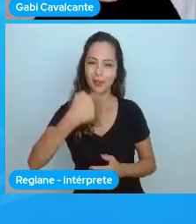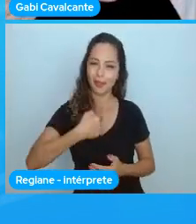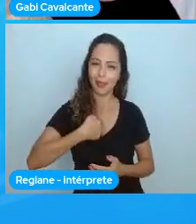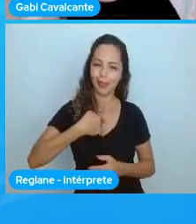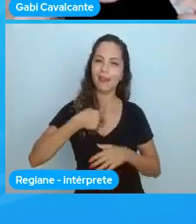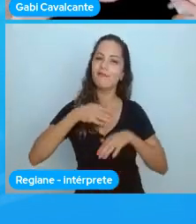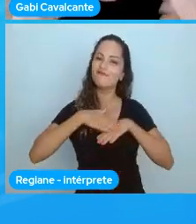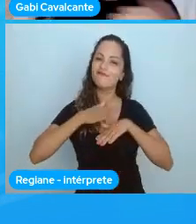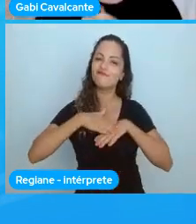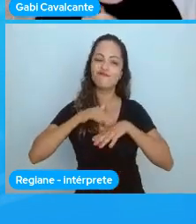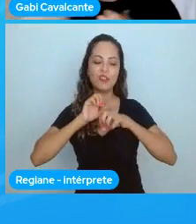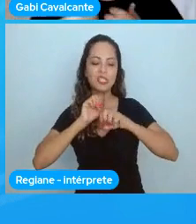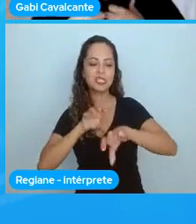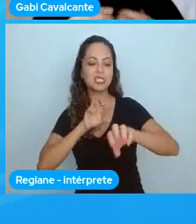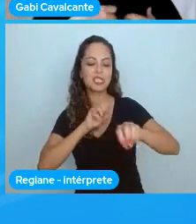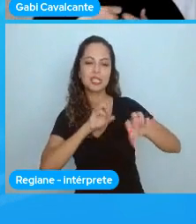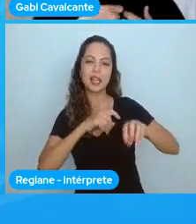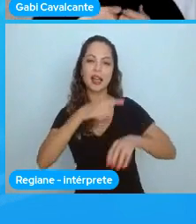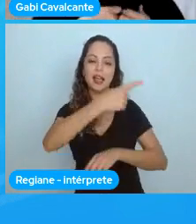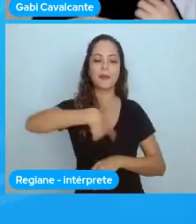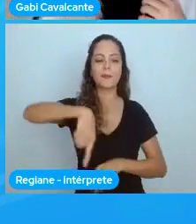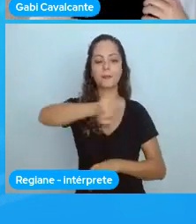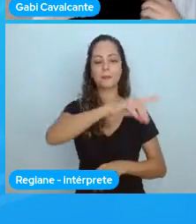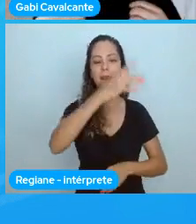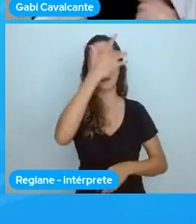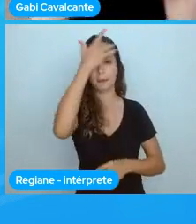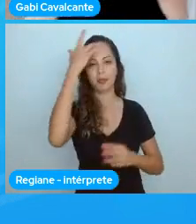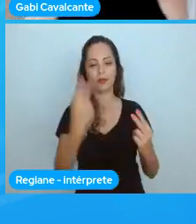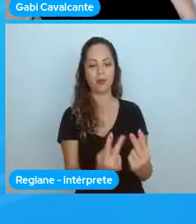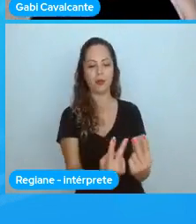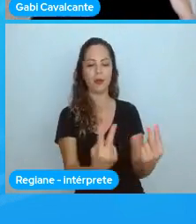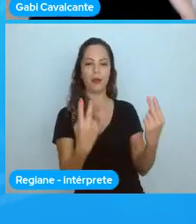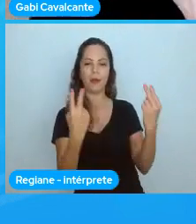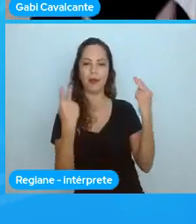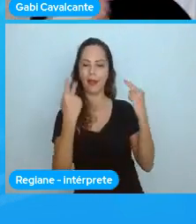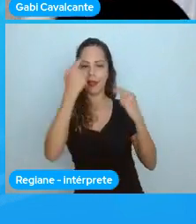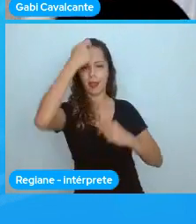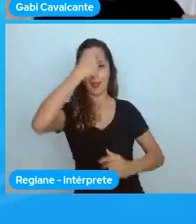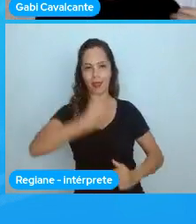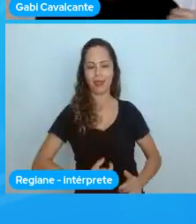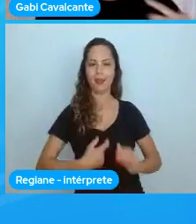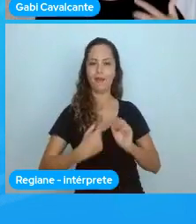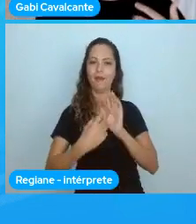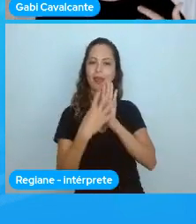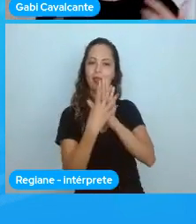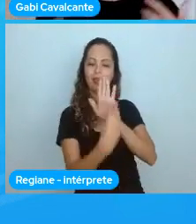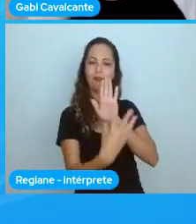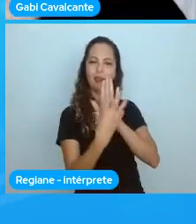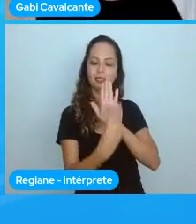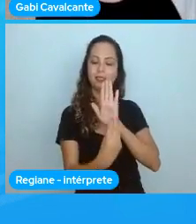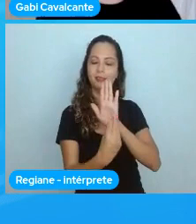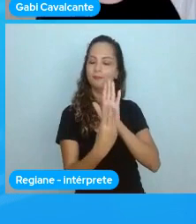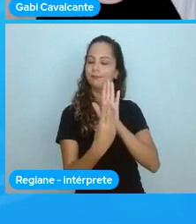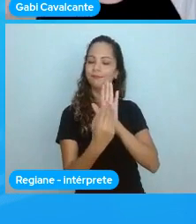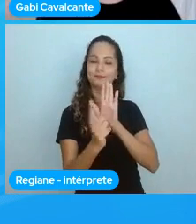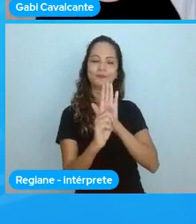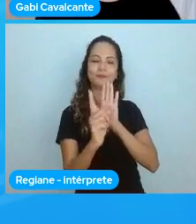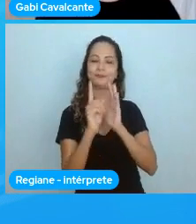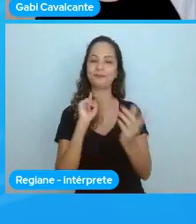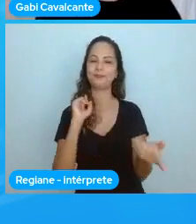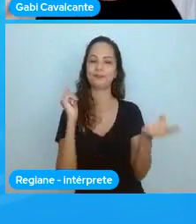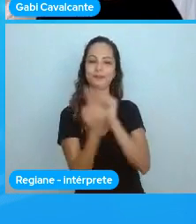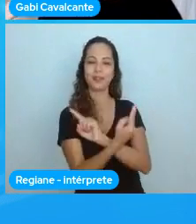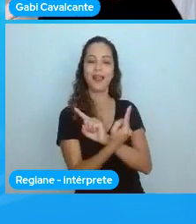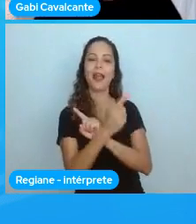sabe? Que as pessoas iam me olhar como referência. E foi muito mais o contrário. Eu conheci referências na minha